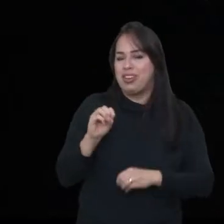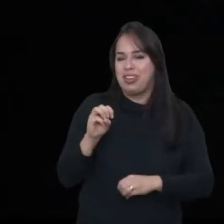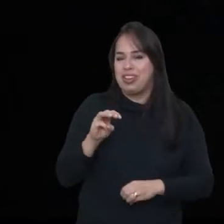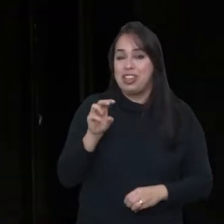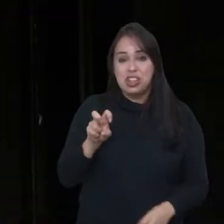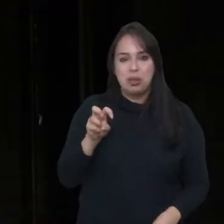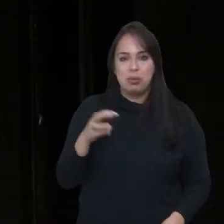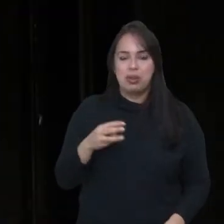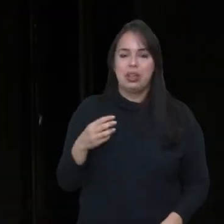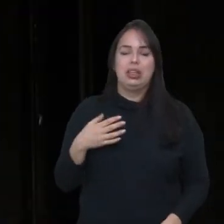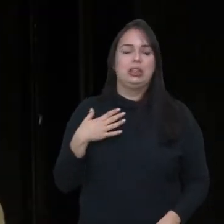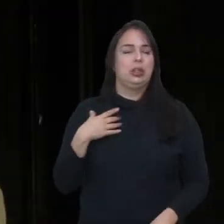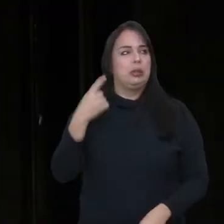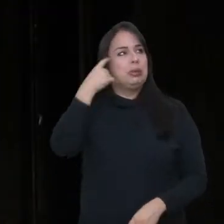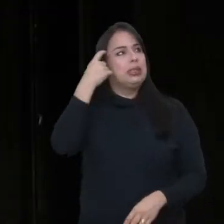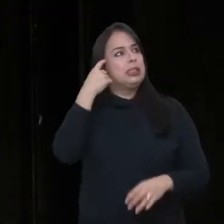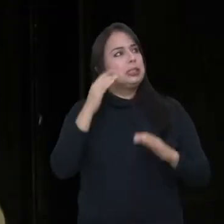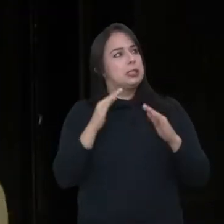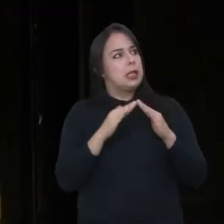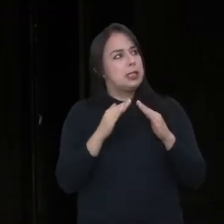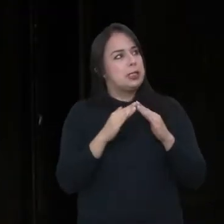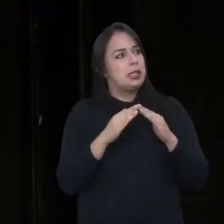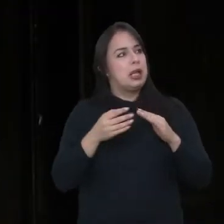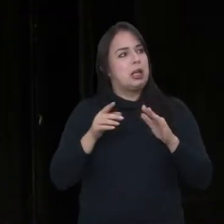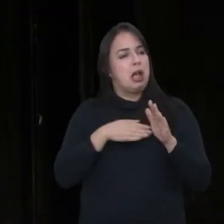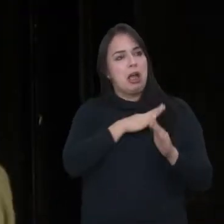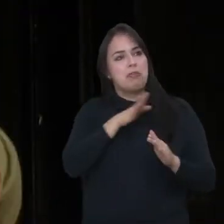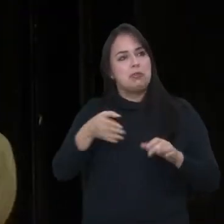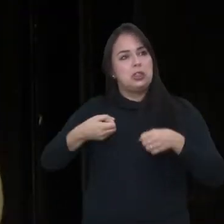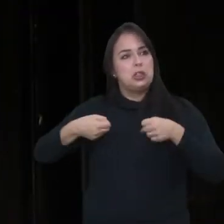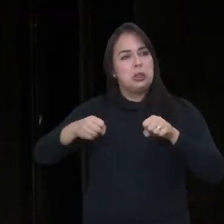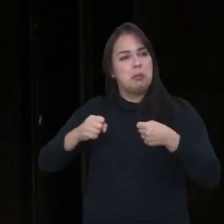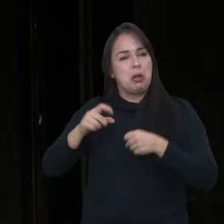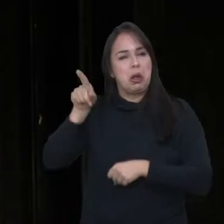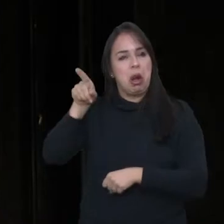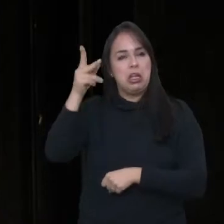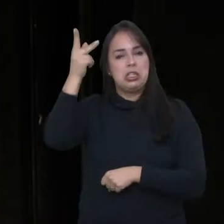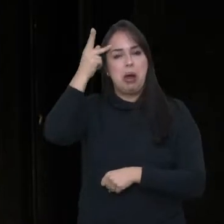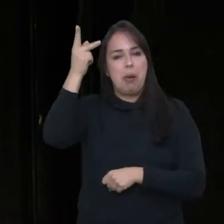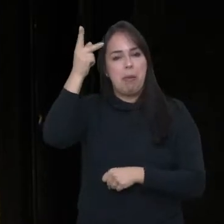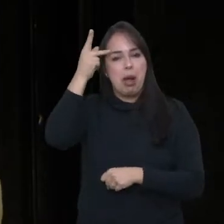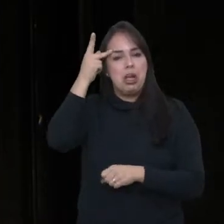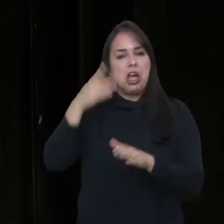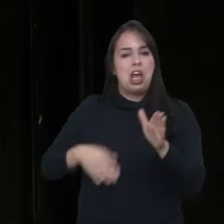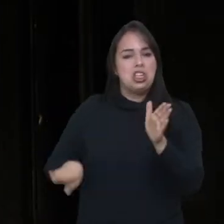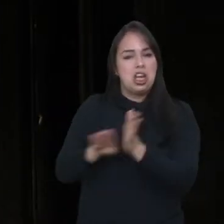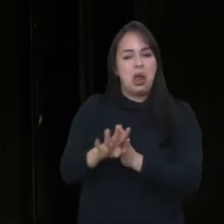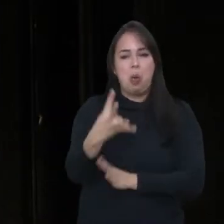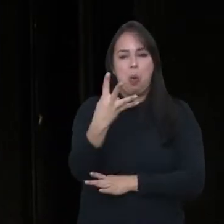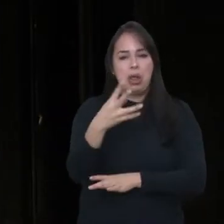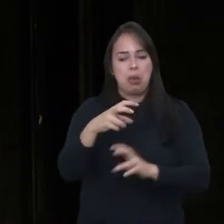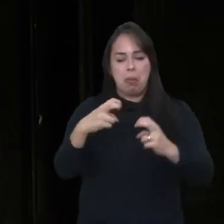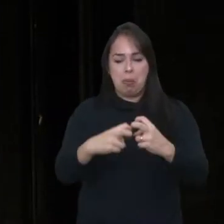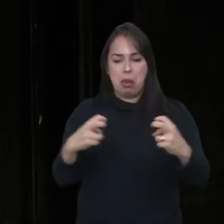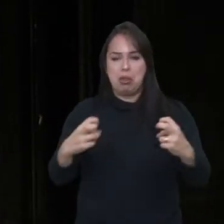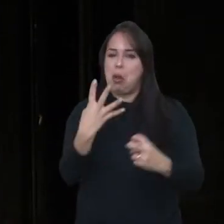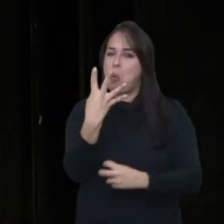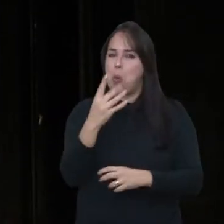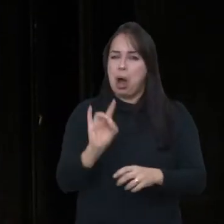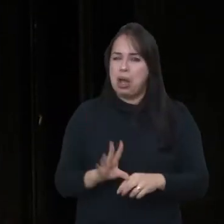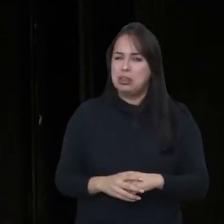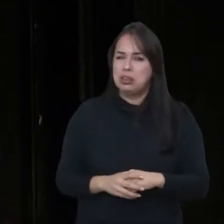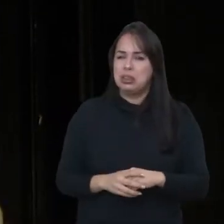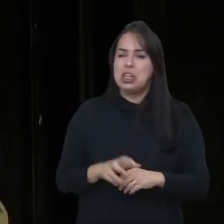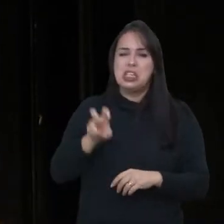então eu falei, cara, eu saí da minha casa de moto, peguei o trânsito de São Paulo, cheguei na hamburgueria lá com quatro pessoas, fiz cinco minutos